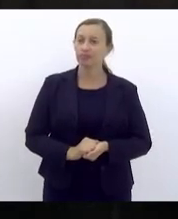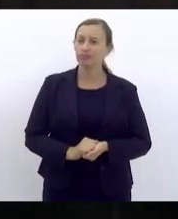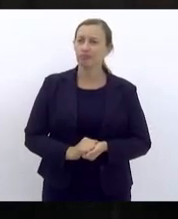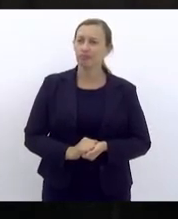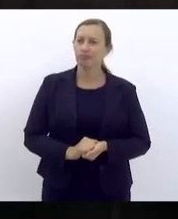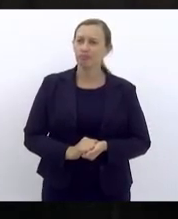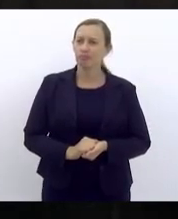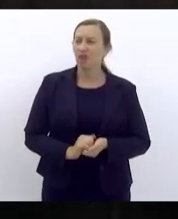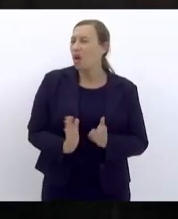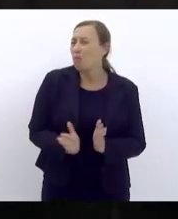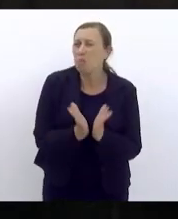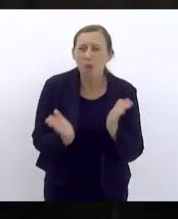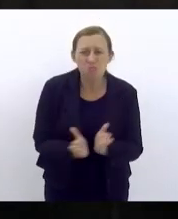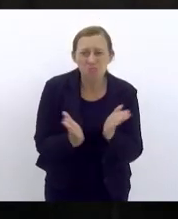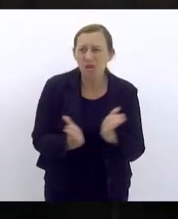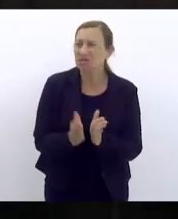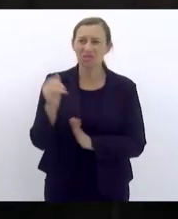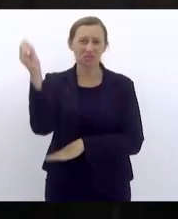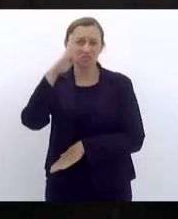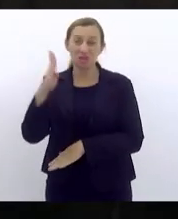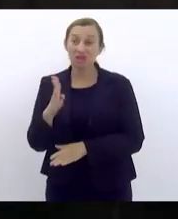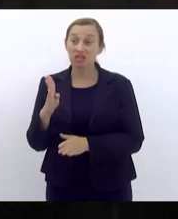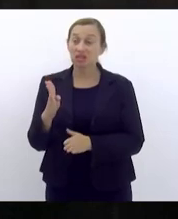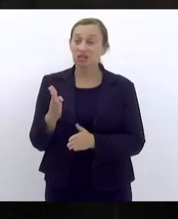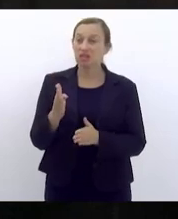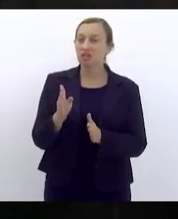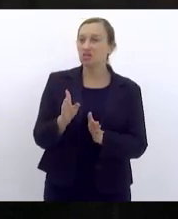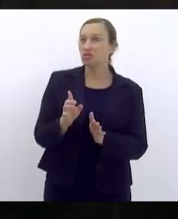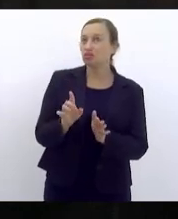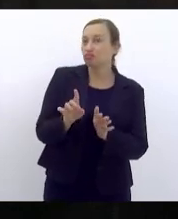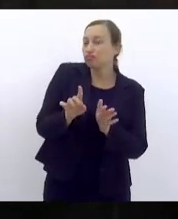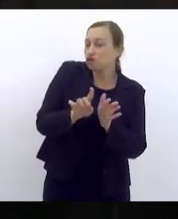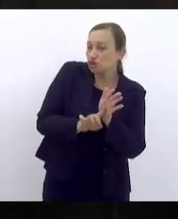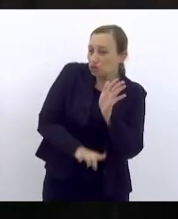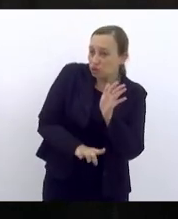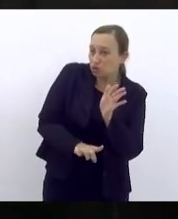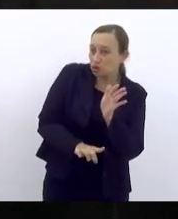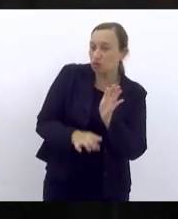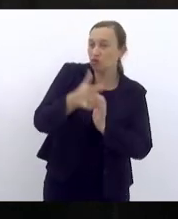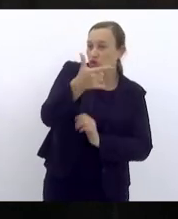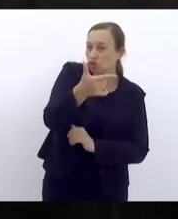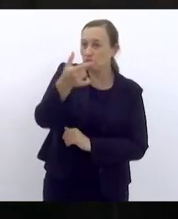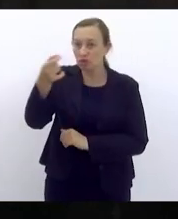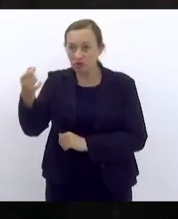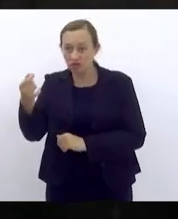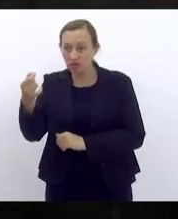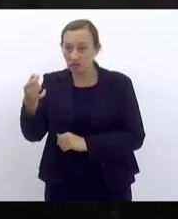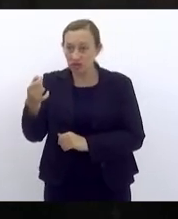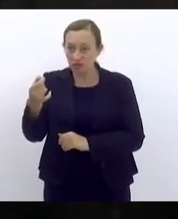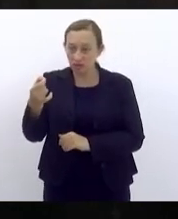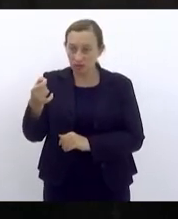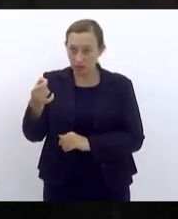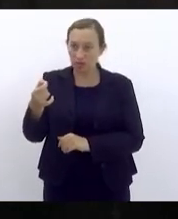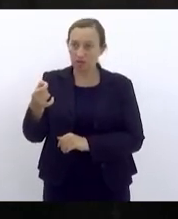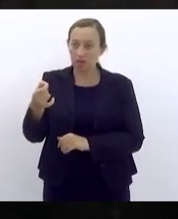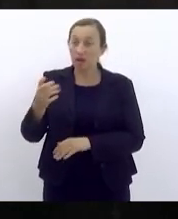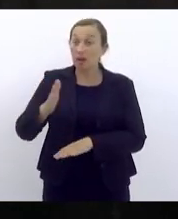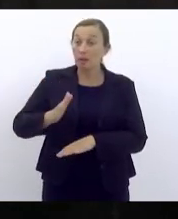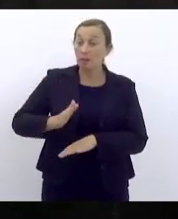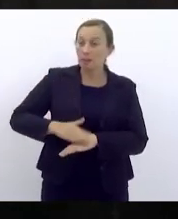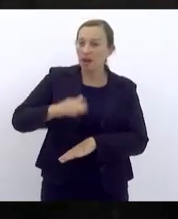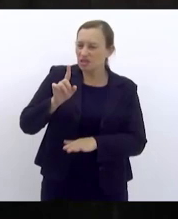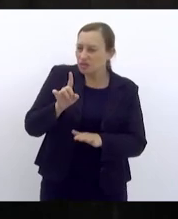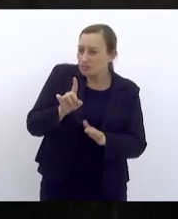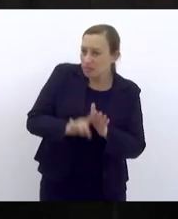extrema pobreza no Brasil caiu em 2020 para o patamar mais baixo da série histórica dessas